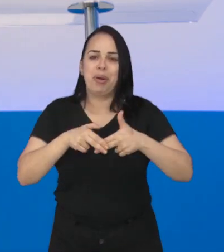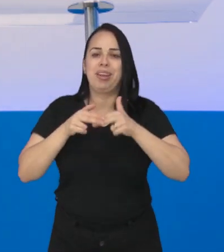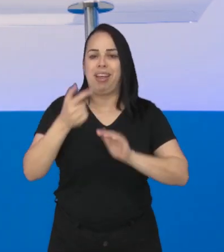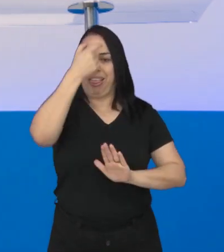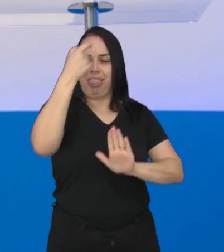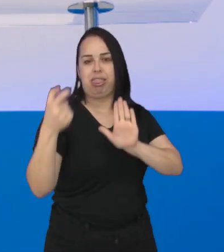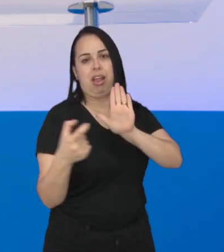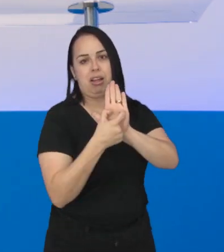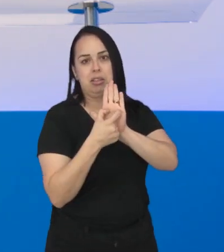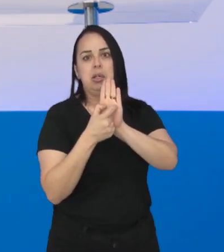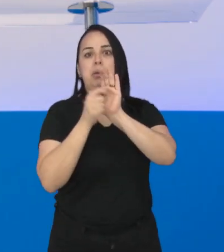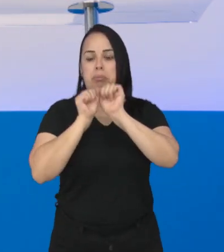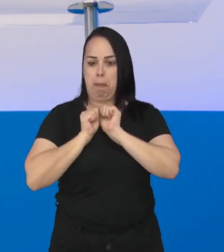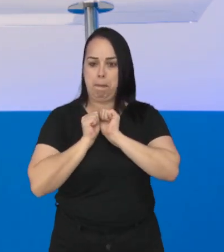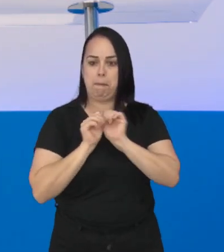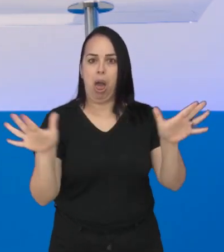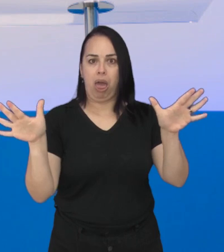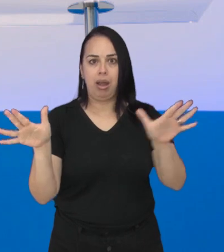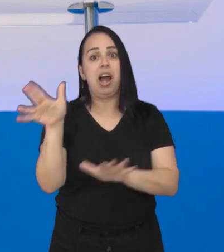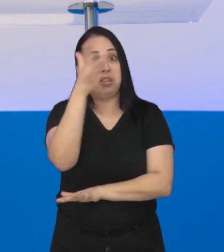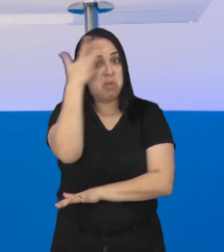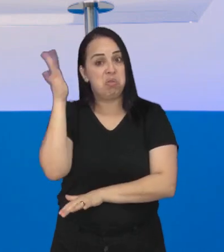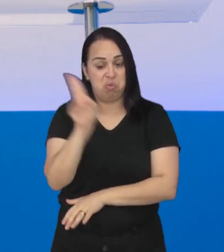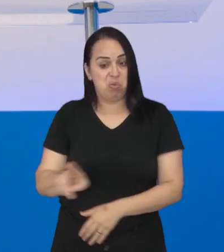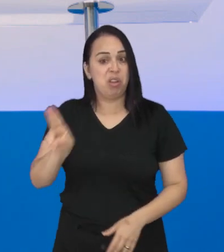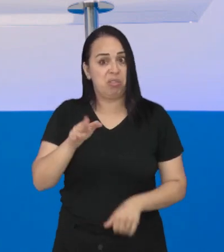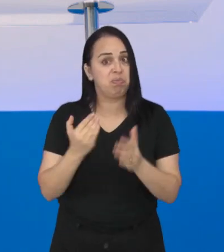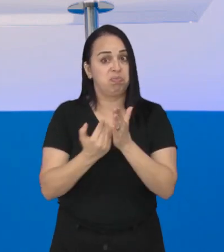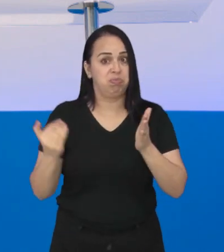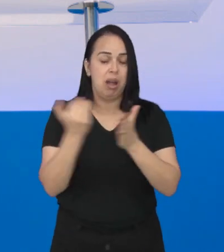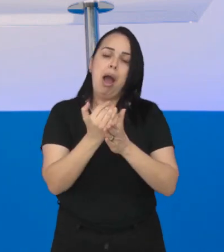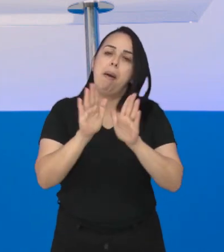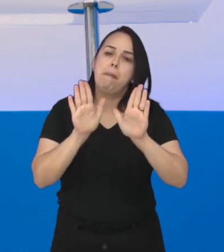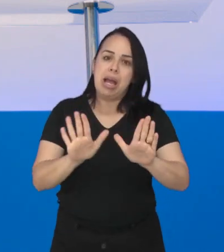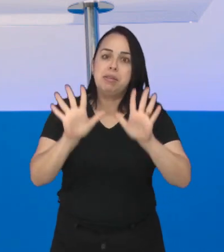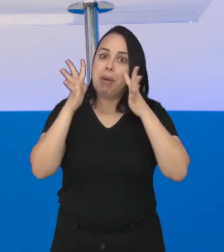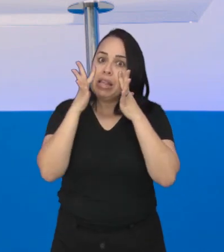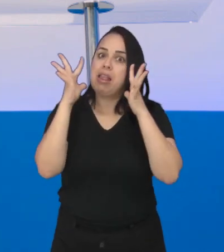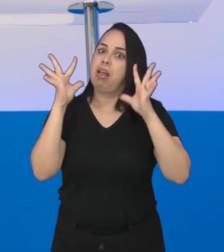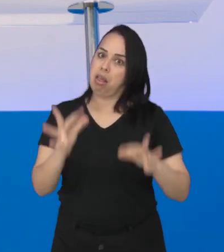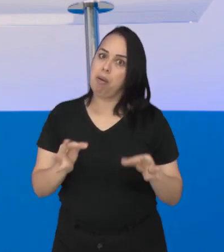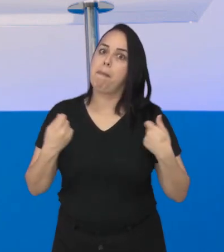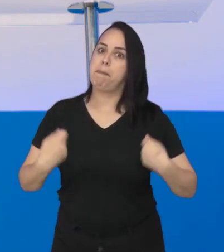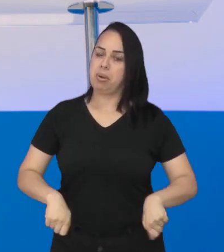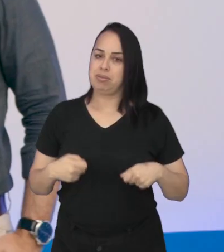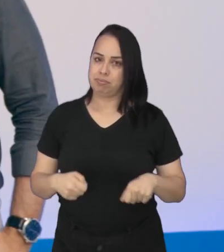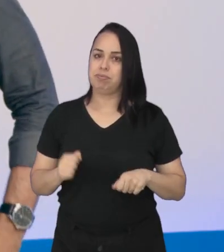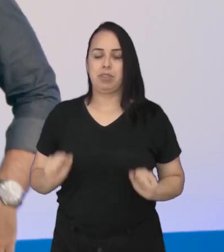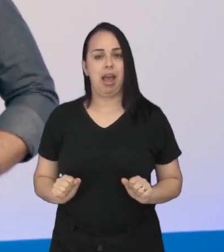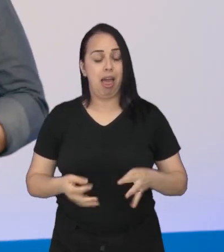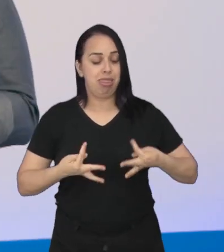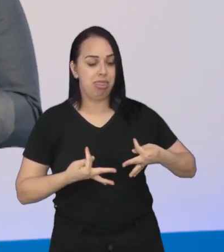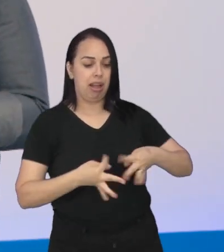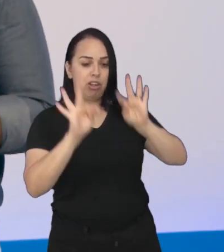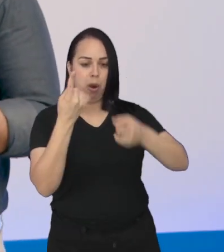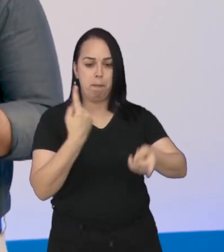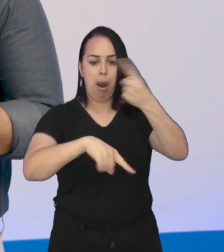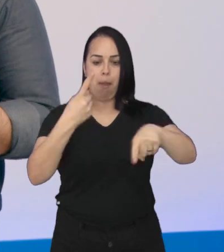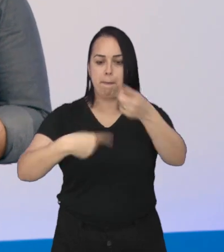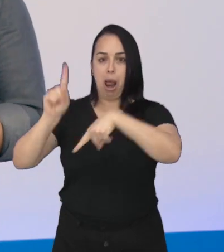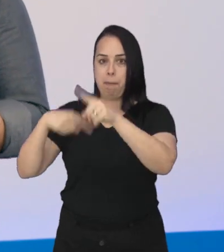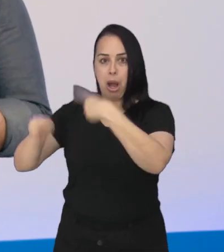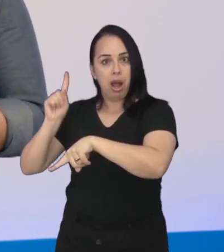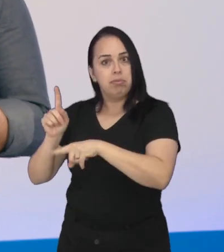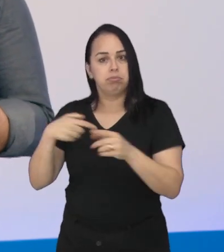inteligência artificial tem ocupado cada vez mais espaço na nossa rotina, mas também acende um alerta. Com o avanço da